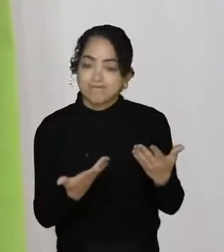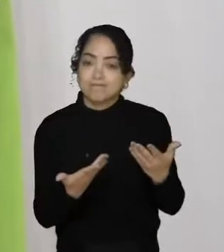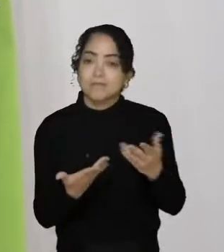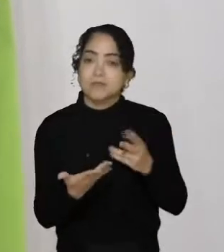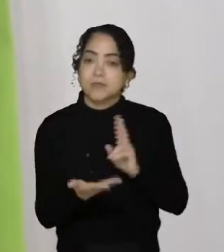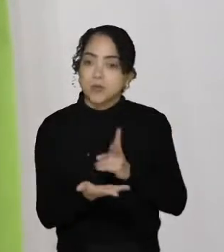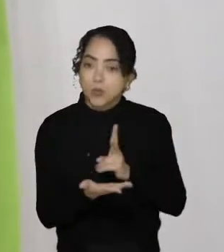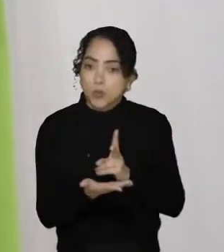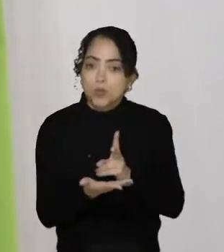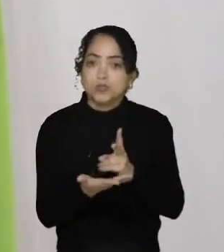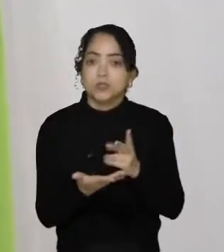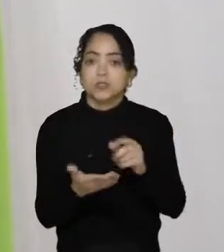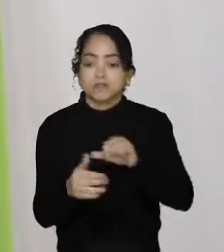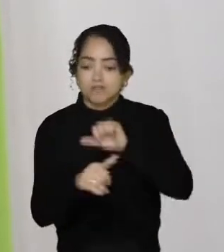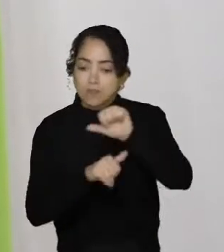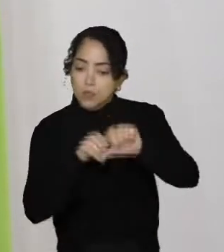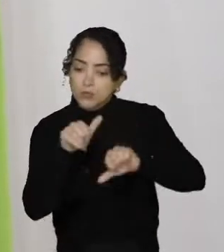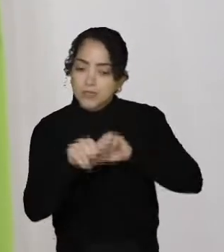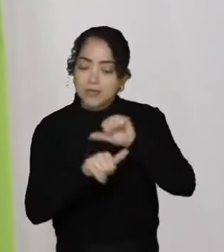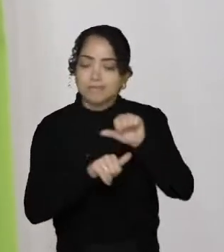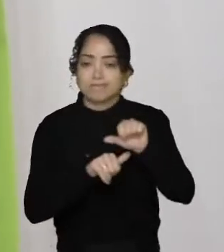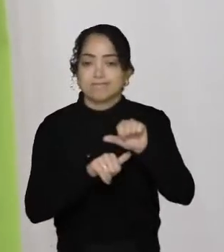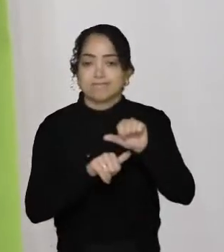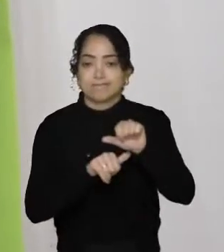estar revertendo ainda essa situação.